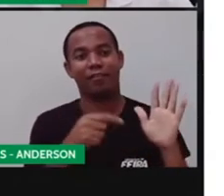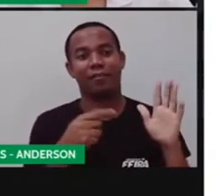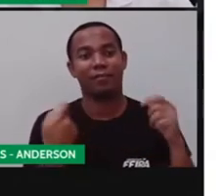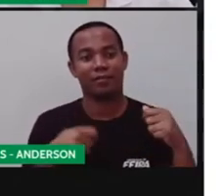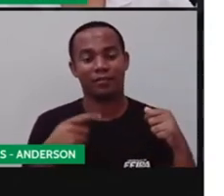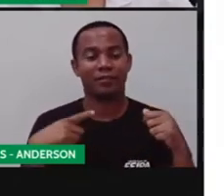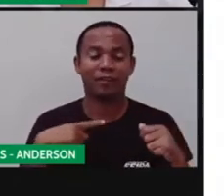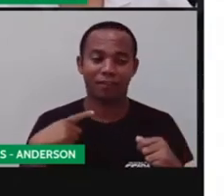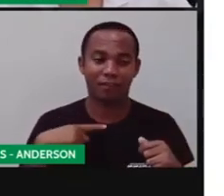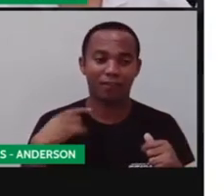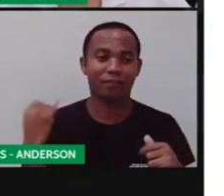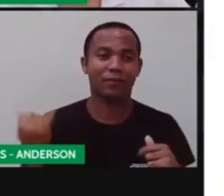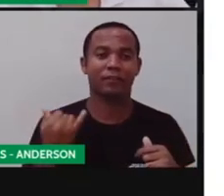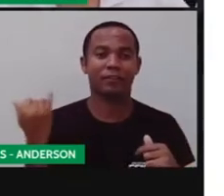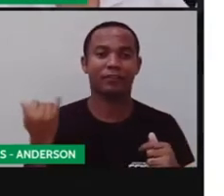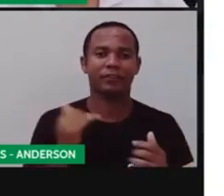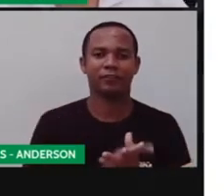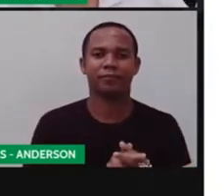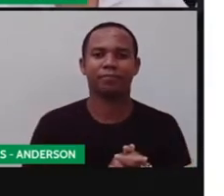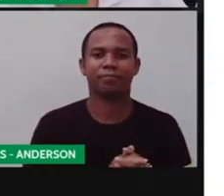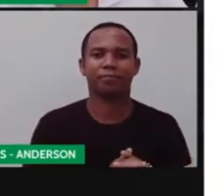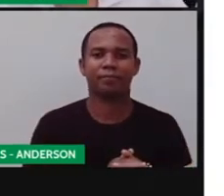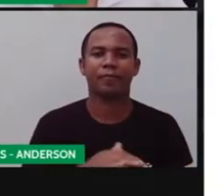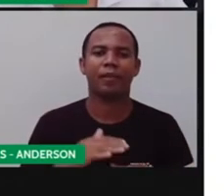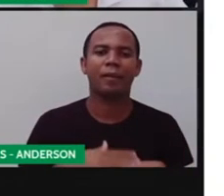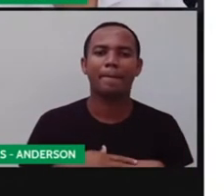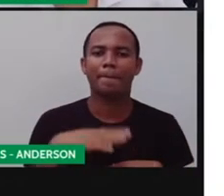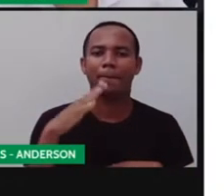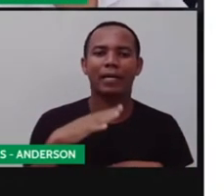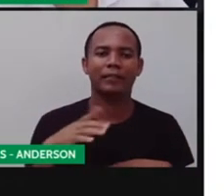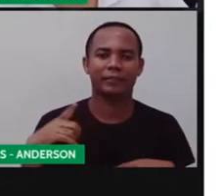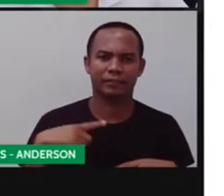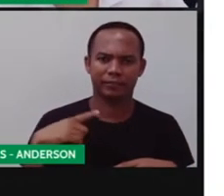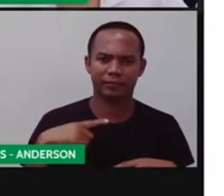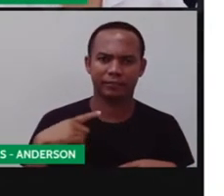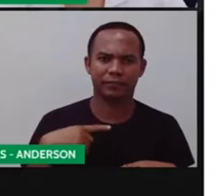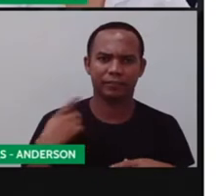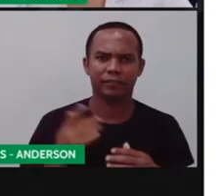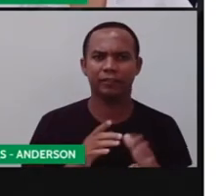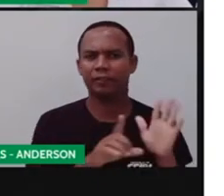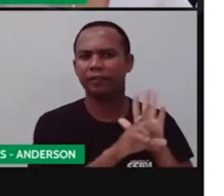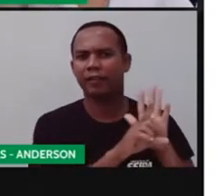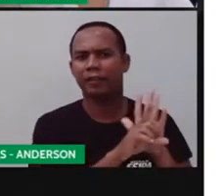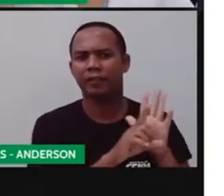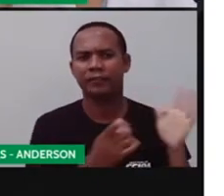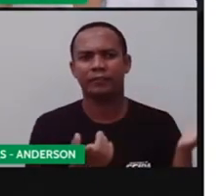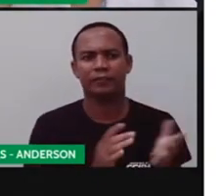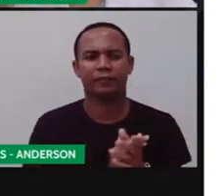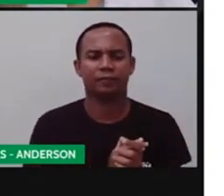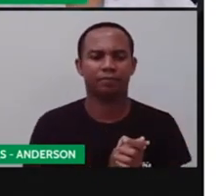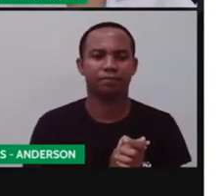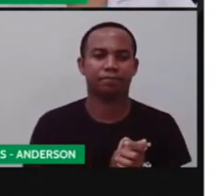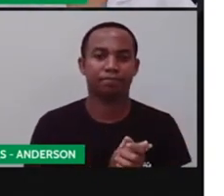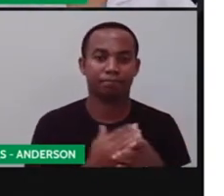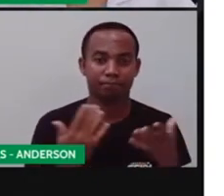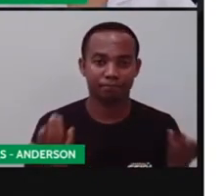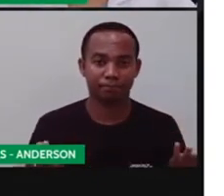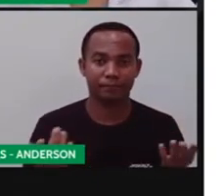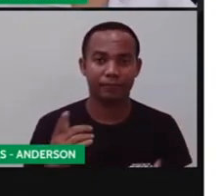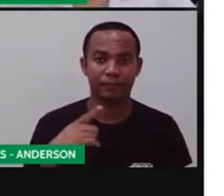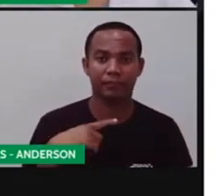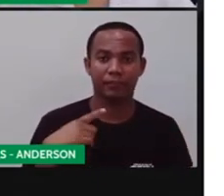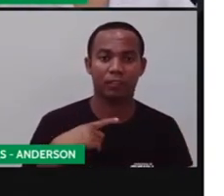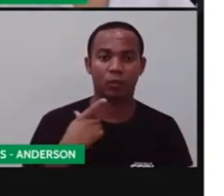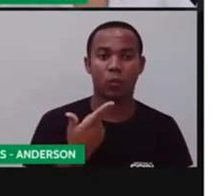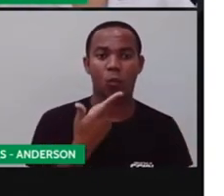ter, né? Vamos lá, o que mais que vocês têm direito? Olha só. Mas, né, existem